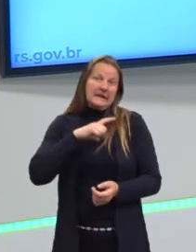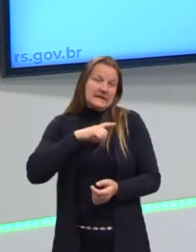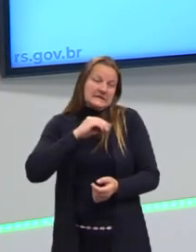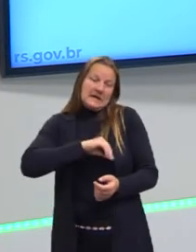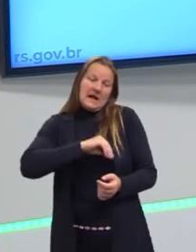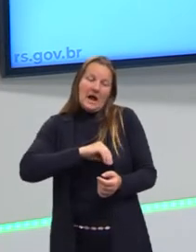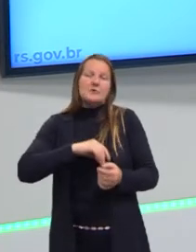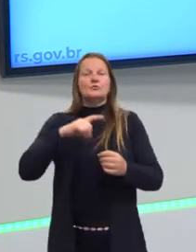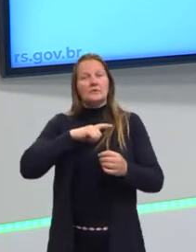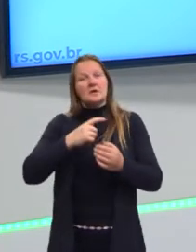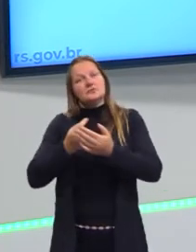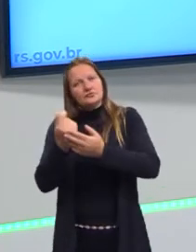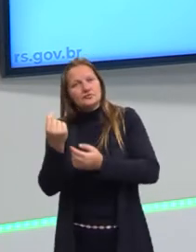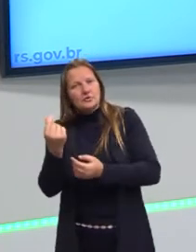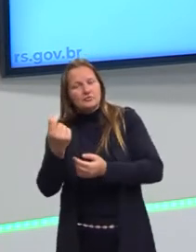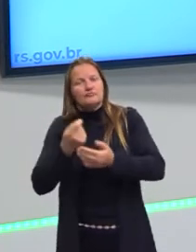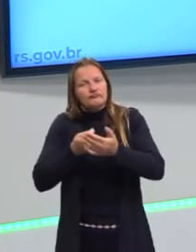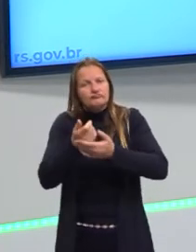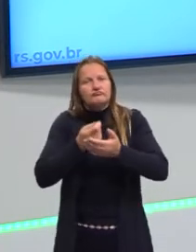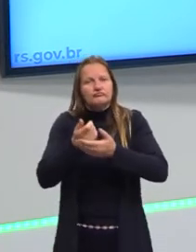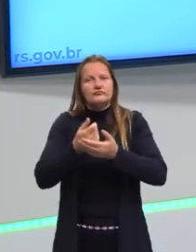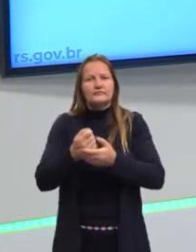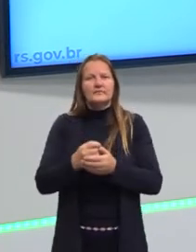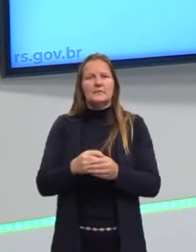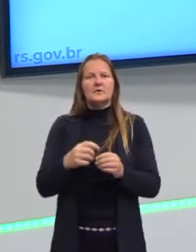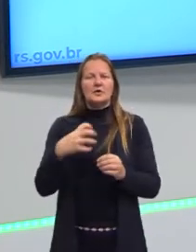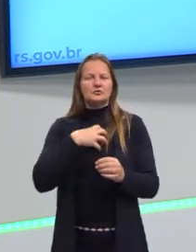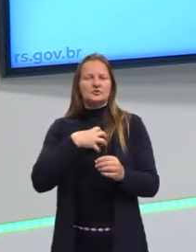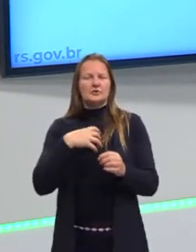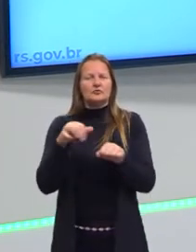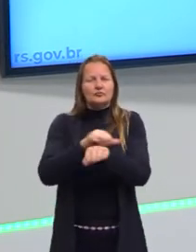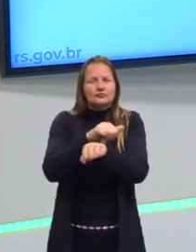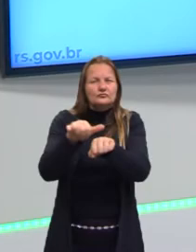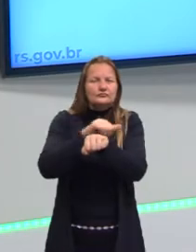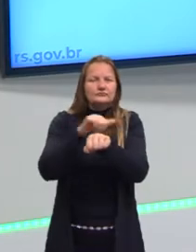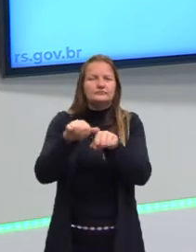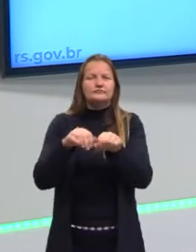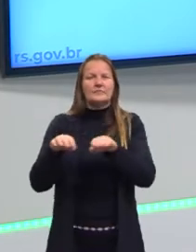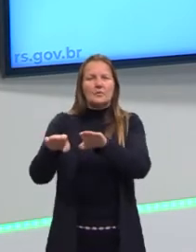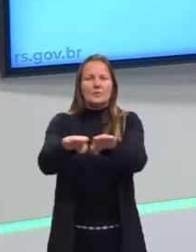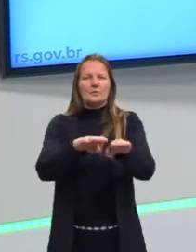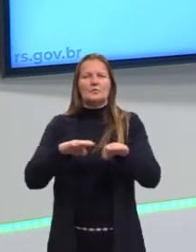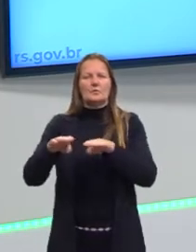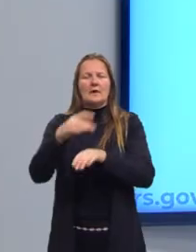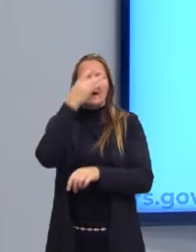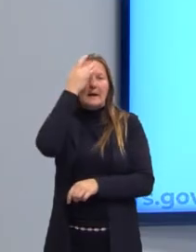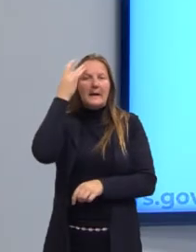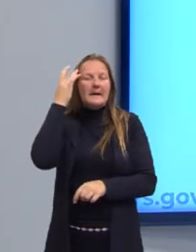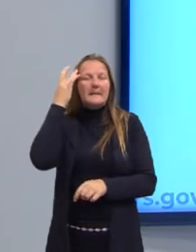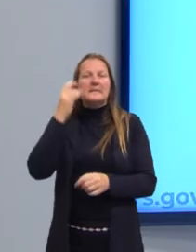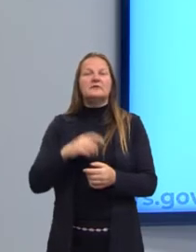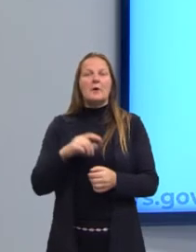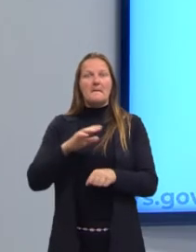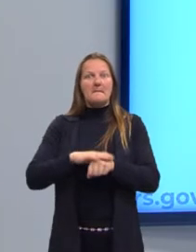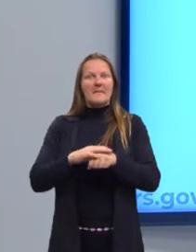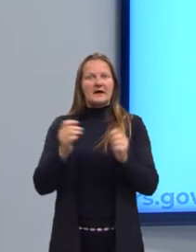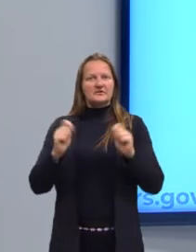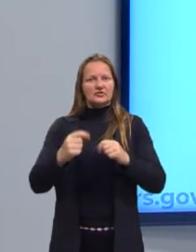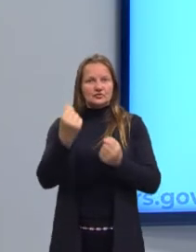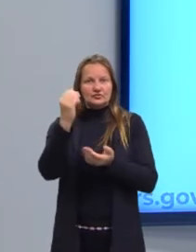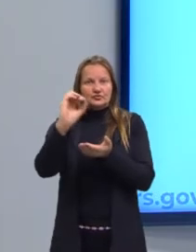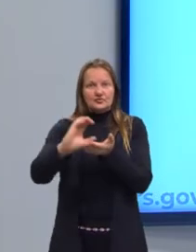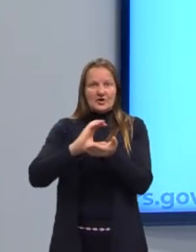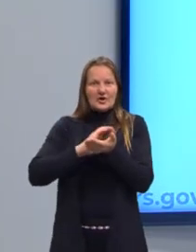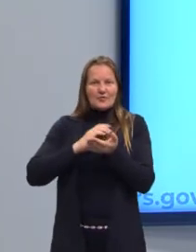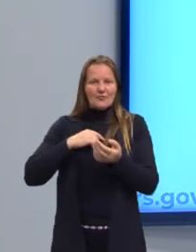Fordismo entra nesse aspecto. Além de ser uma forma de consumir em forma de massa, também as pessoas passam a ter mais capital para